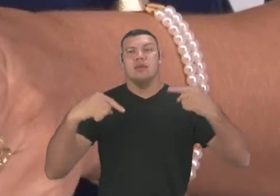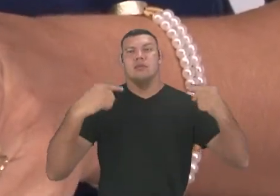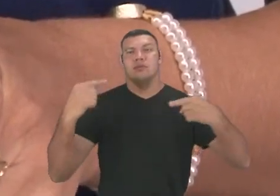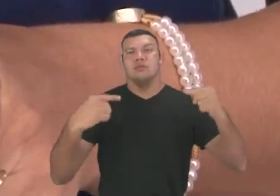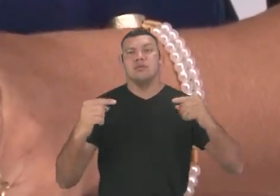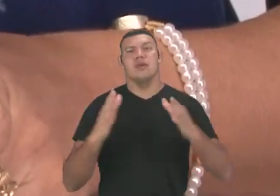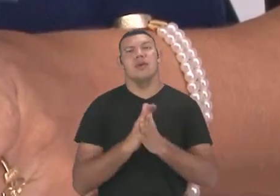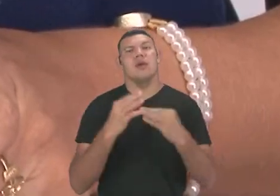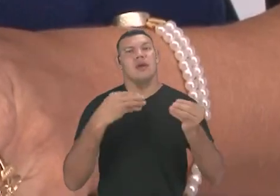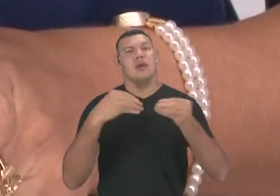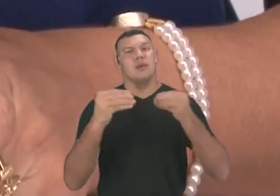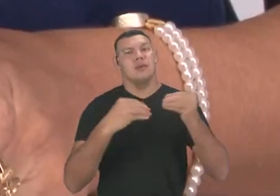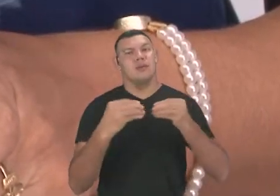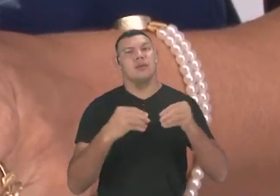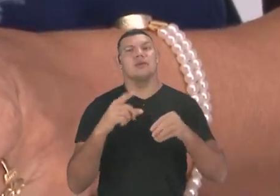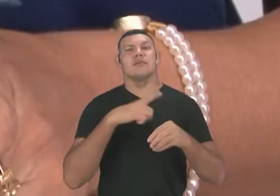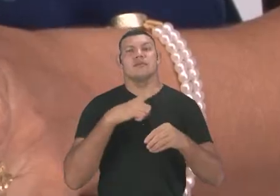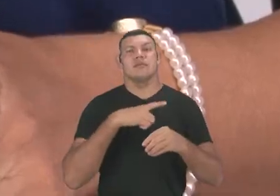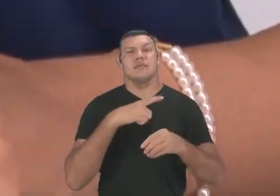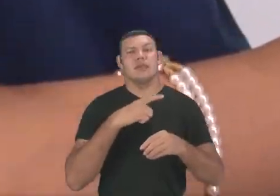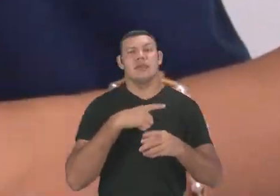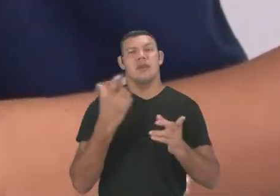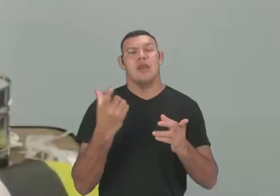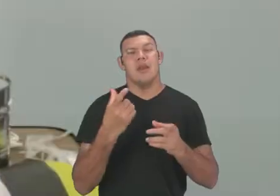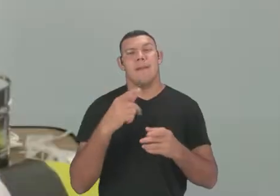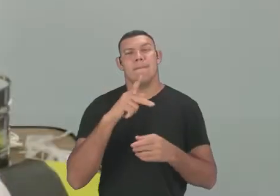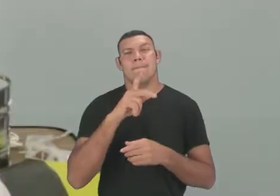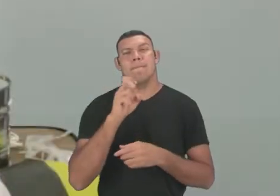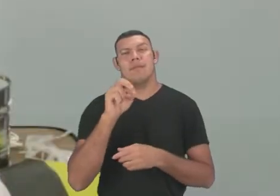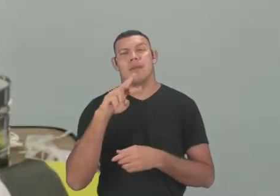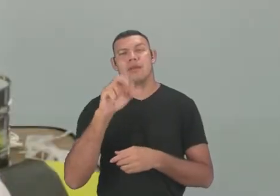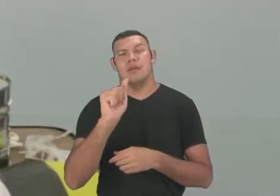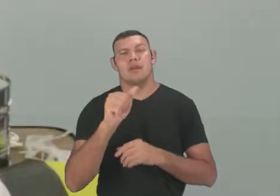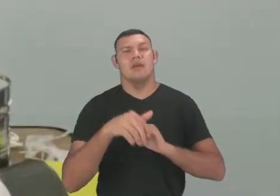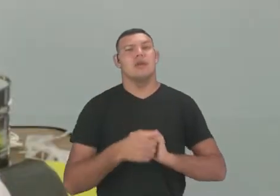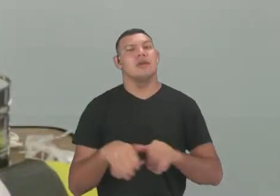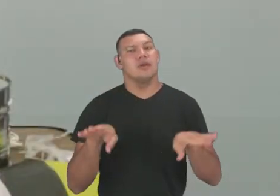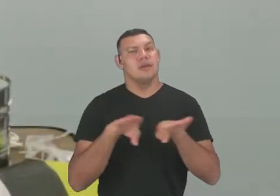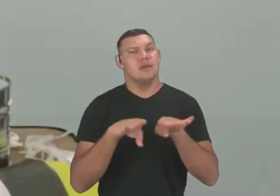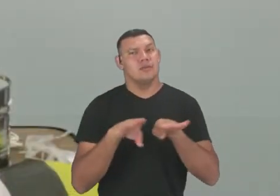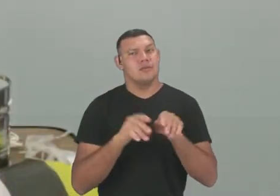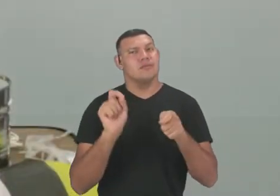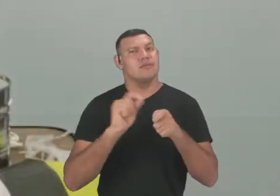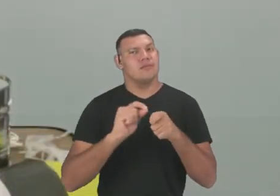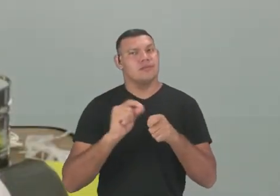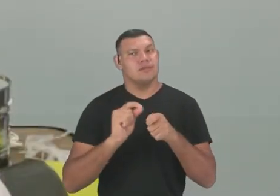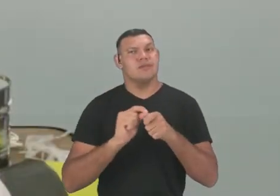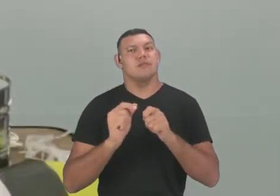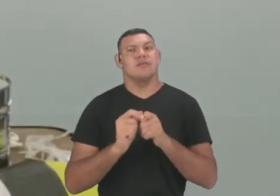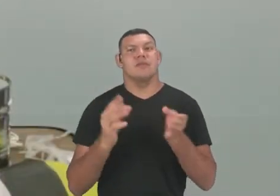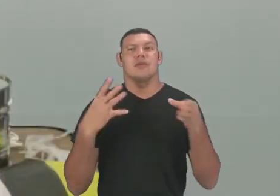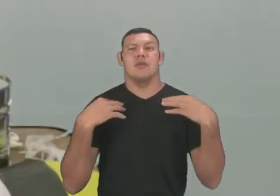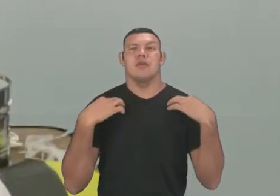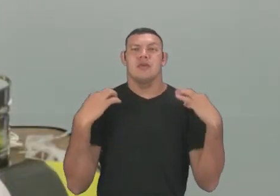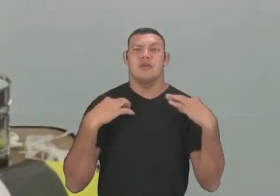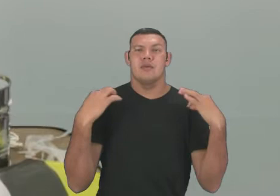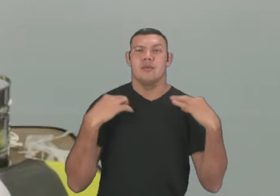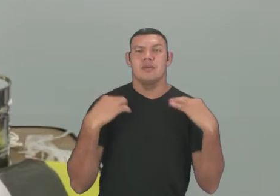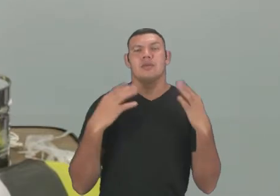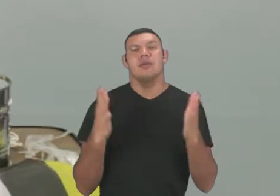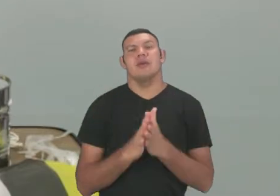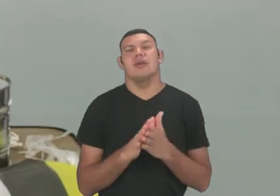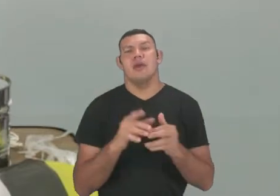dela de plástico e tem as penas, certo? Mas ela também era feita com tecido, algumas